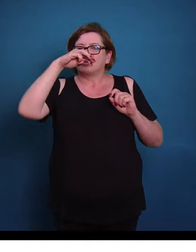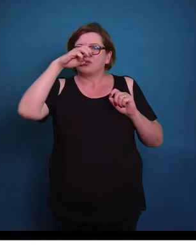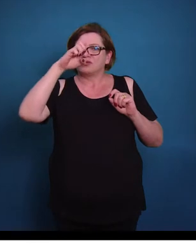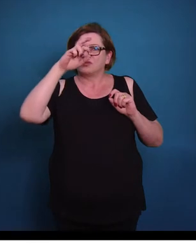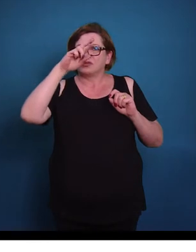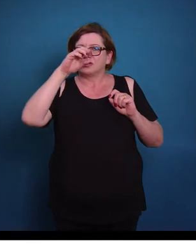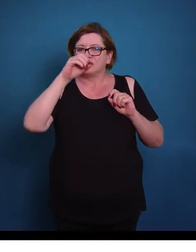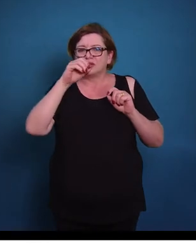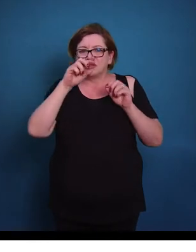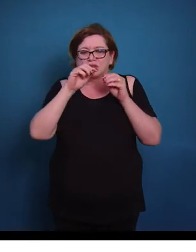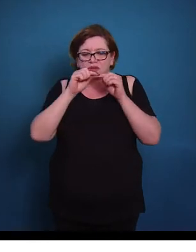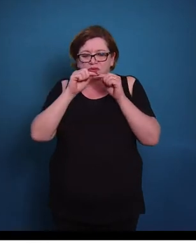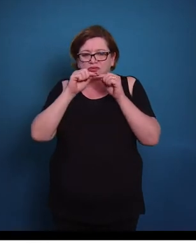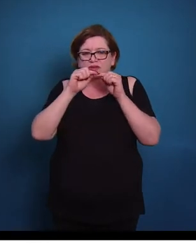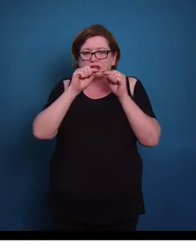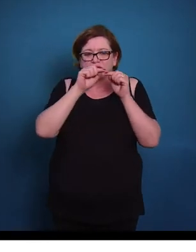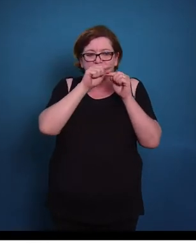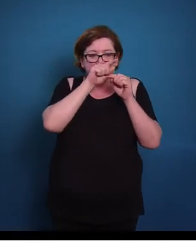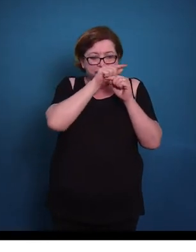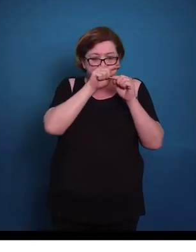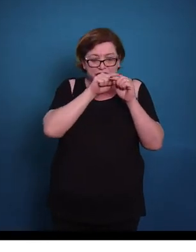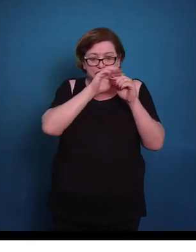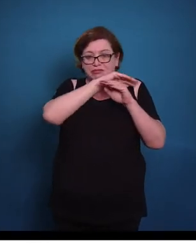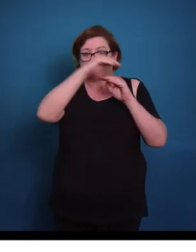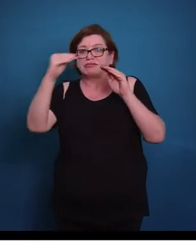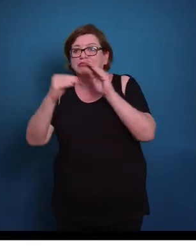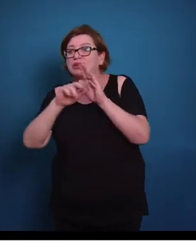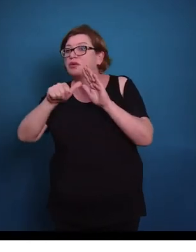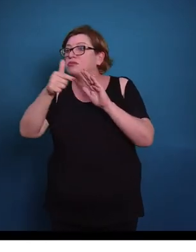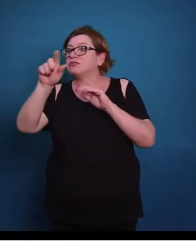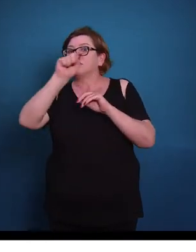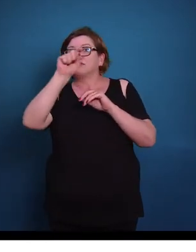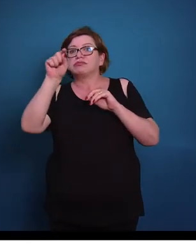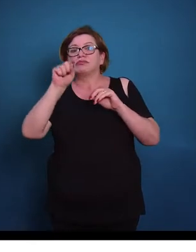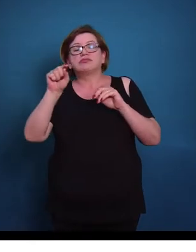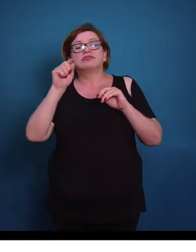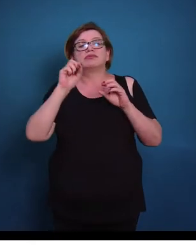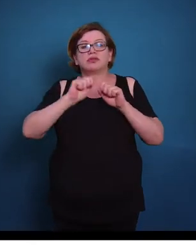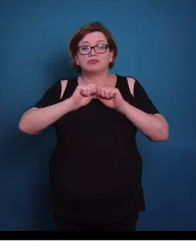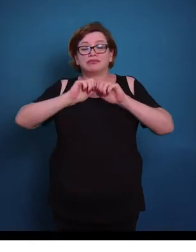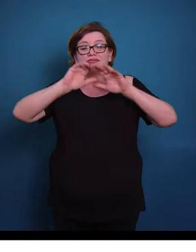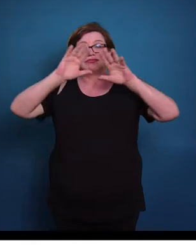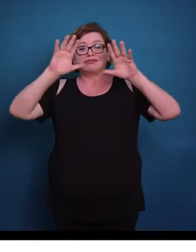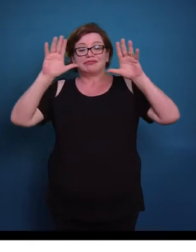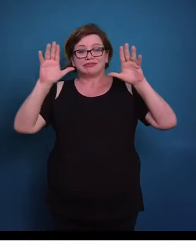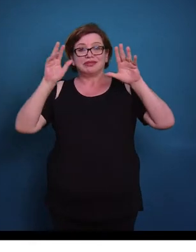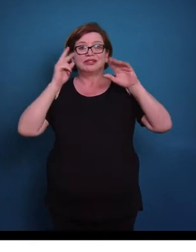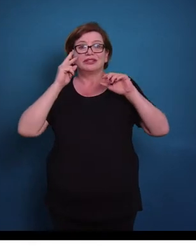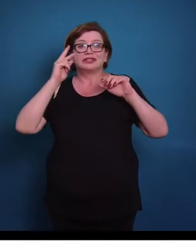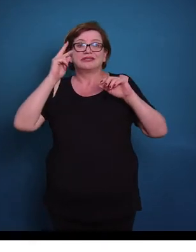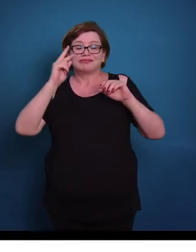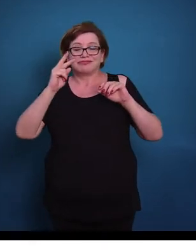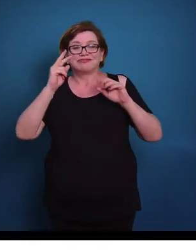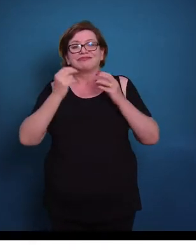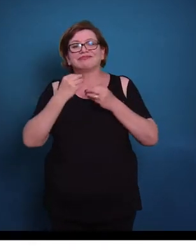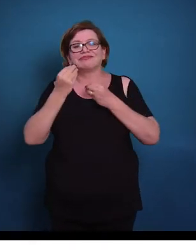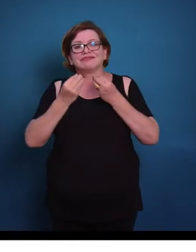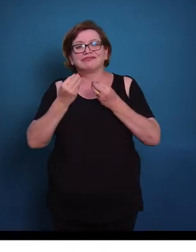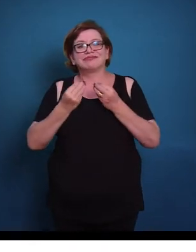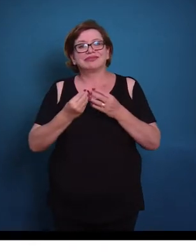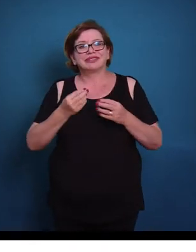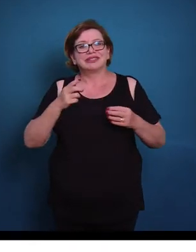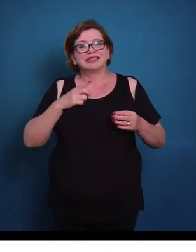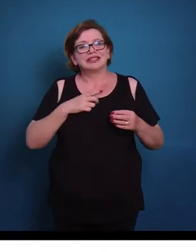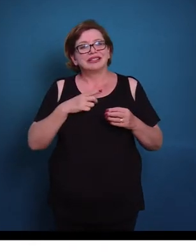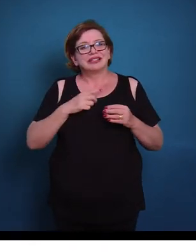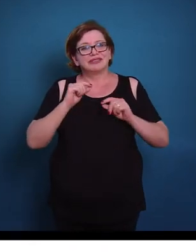unidade que vai de uma linha Z a outra linha Z. Então ampliando isso, nós temos essa imagem de micrografia eletrônica. Então